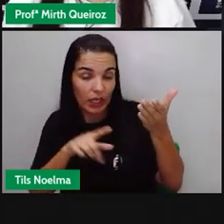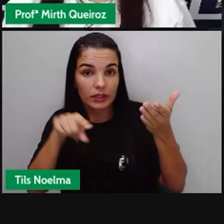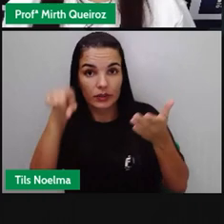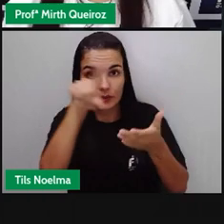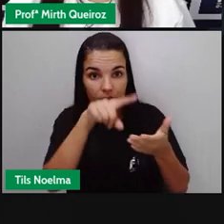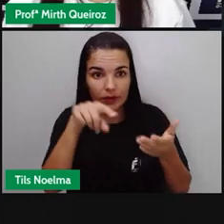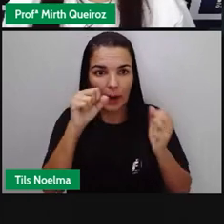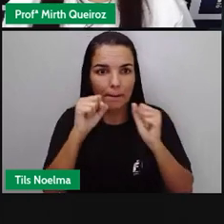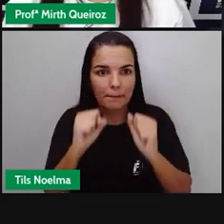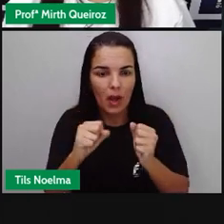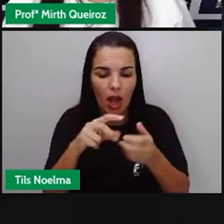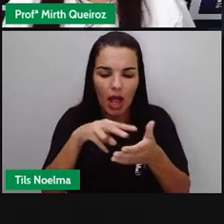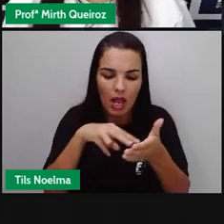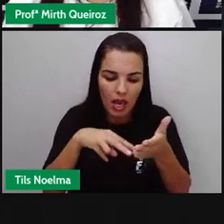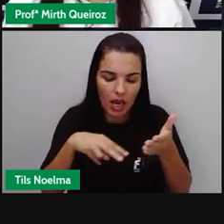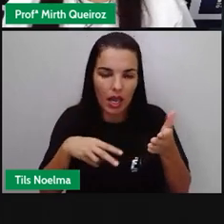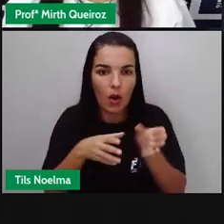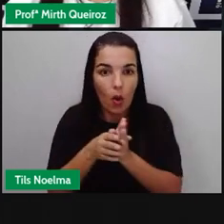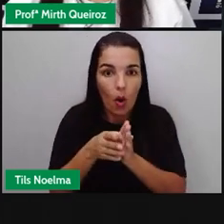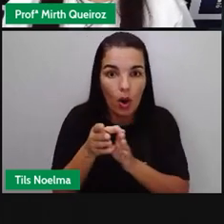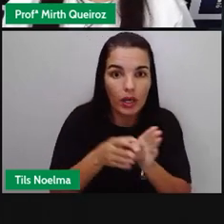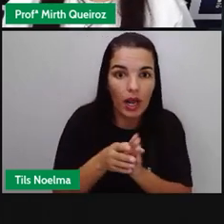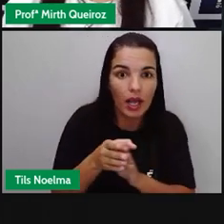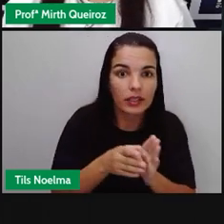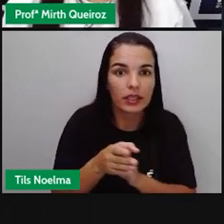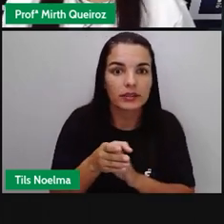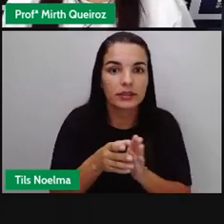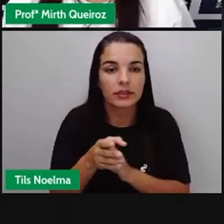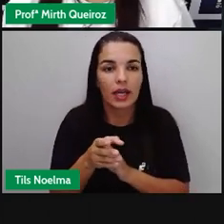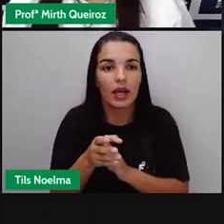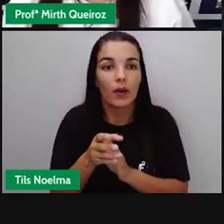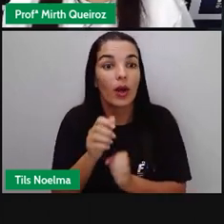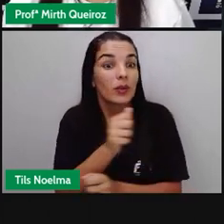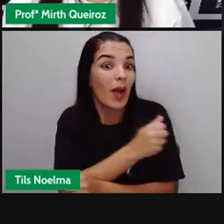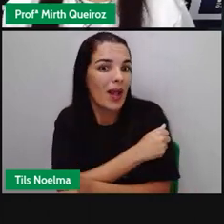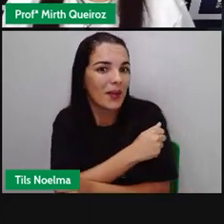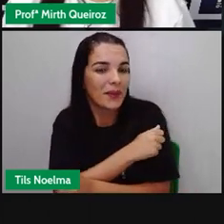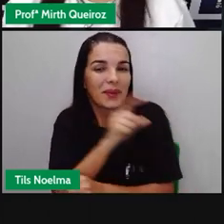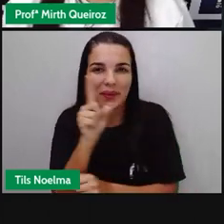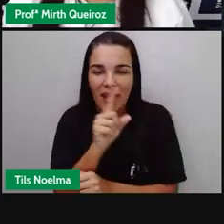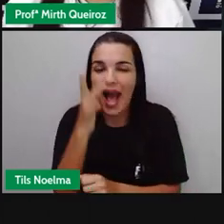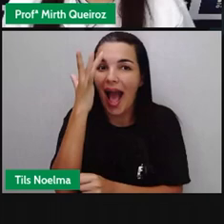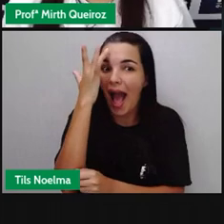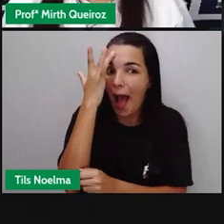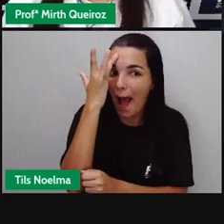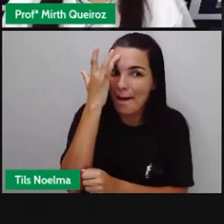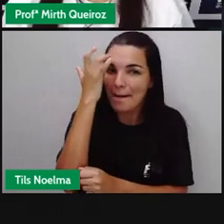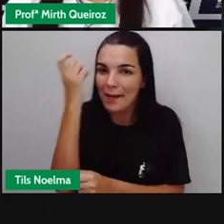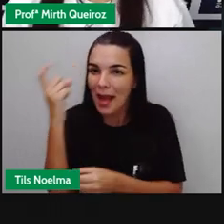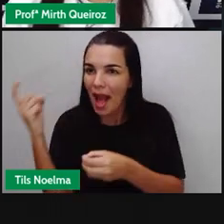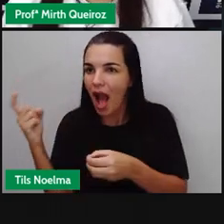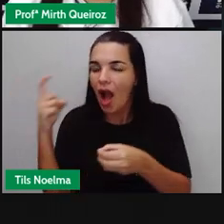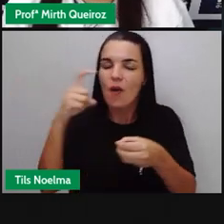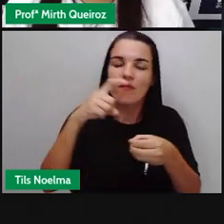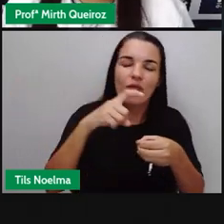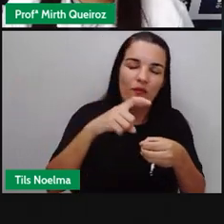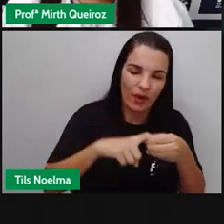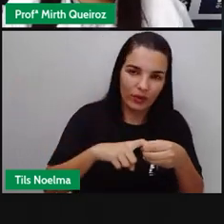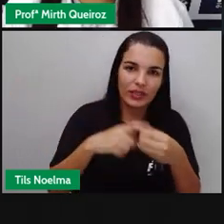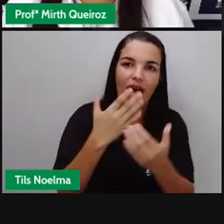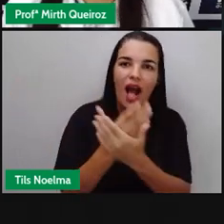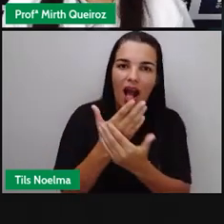leiam lá a parte de orientações do aluno, e daqui a pouquinho não, né? Amanhã a gente volta com mais